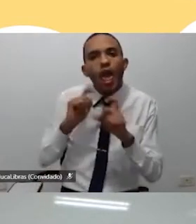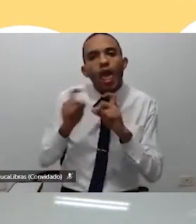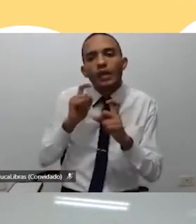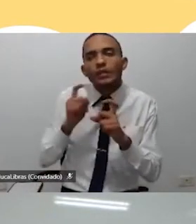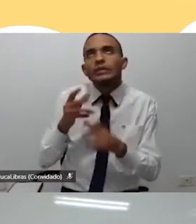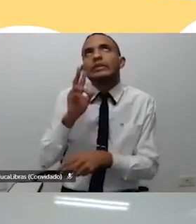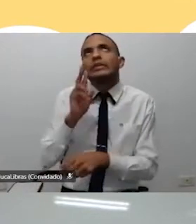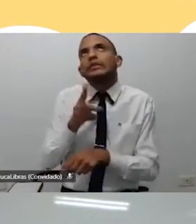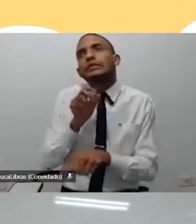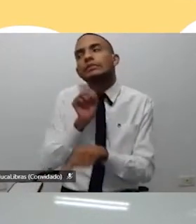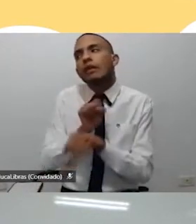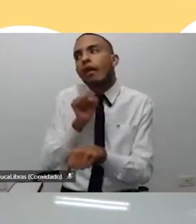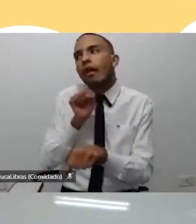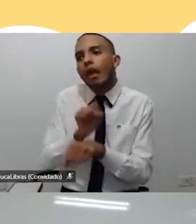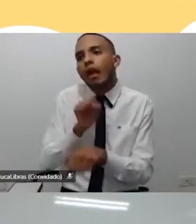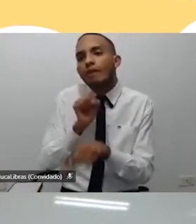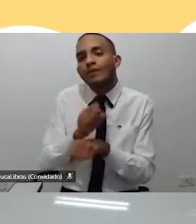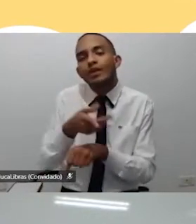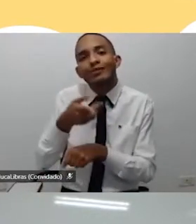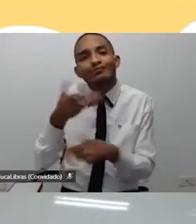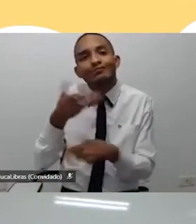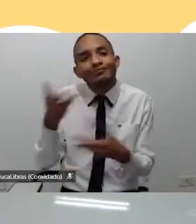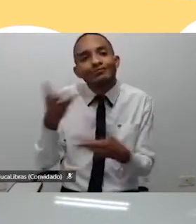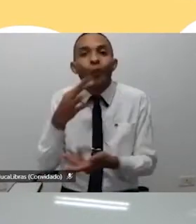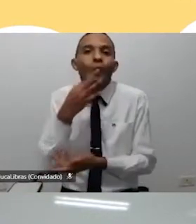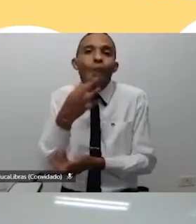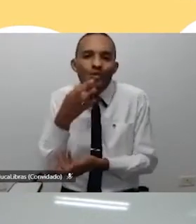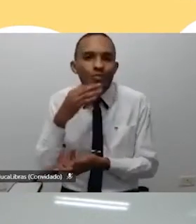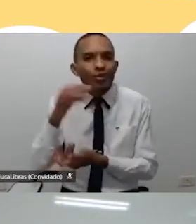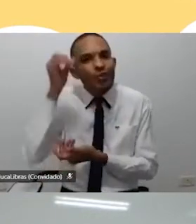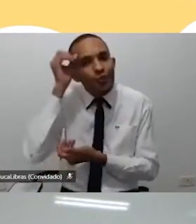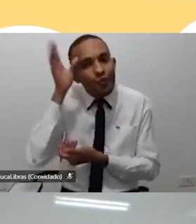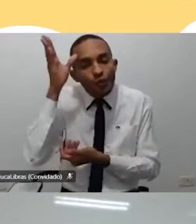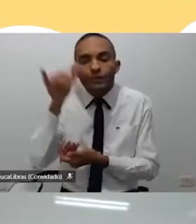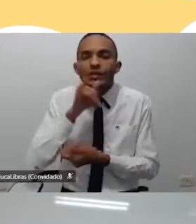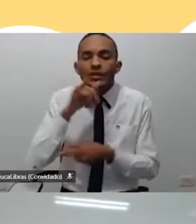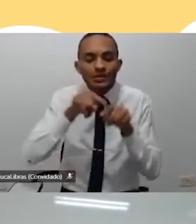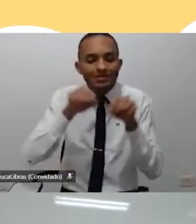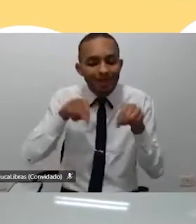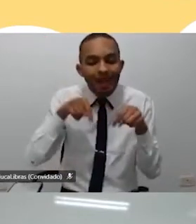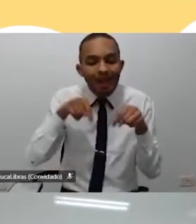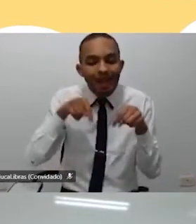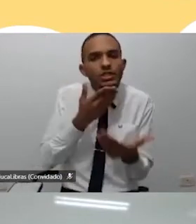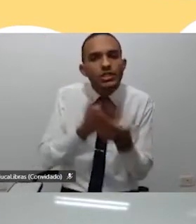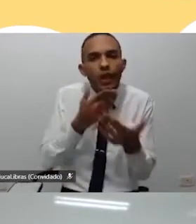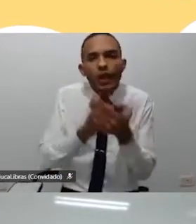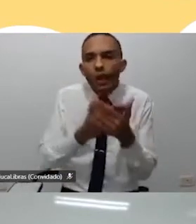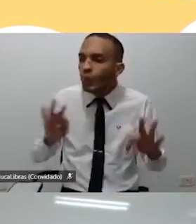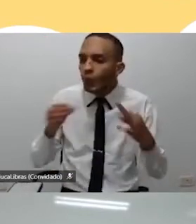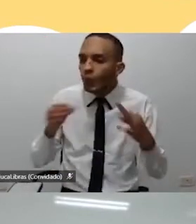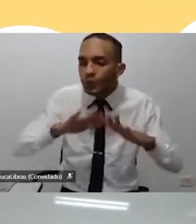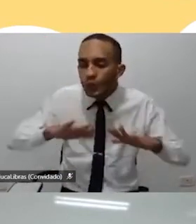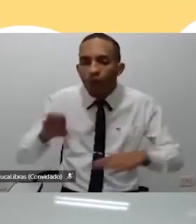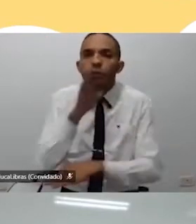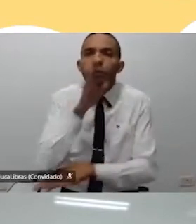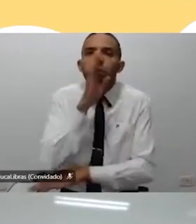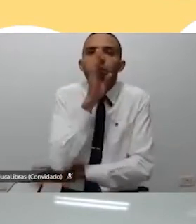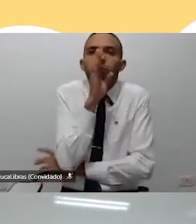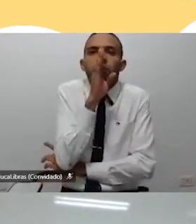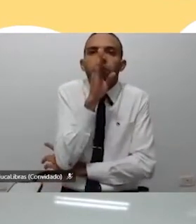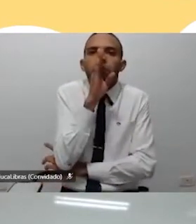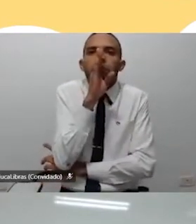guardado, e aí é isso que a gente chama de conhecimento. Então, às vezes, uma sala de aula onde está todo mundo em silêncio,